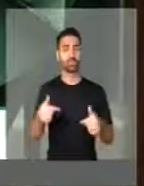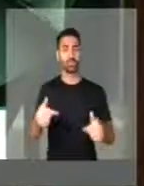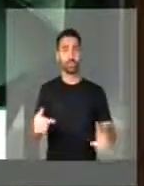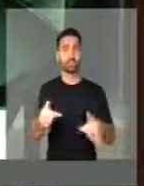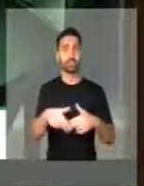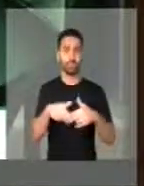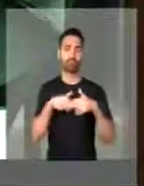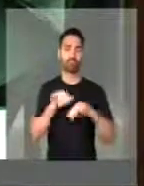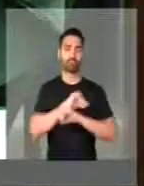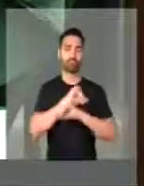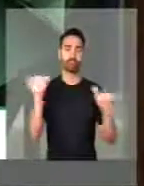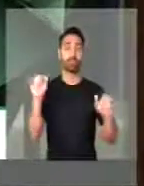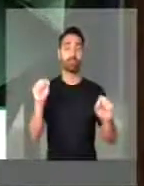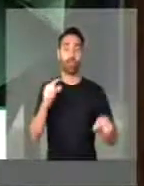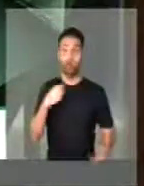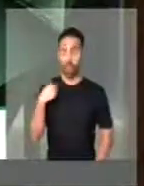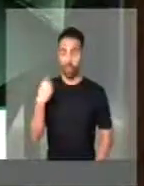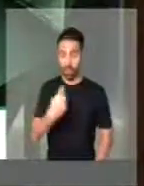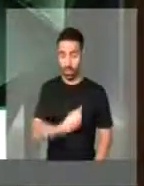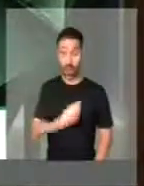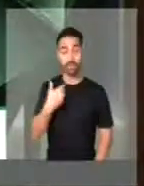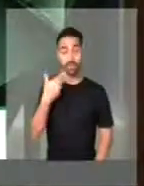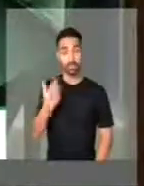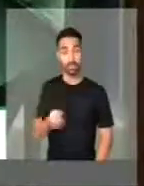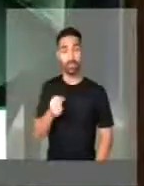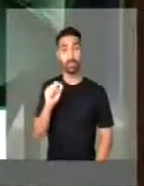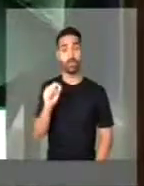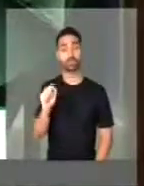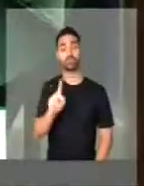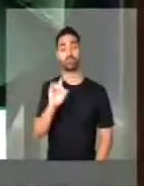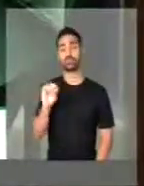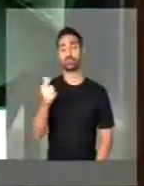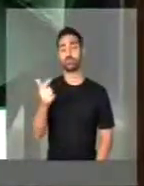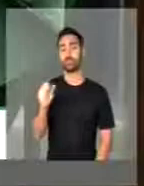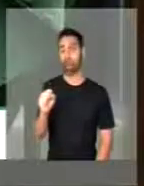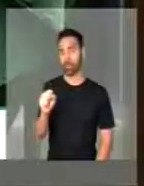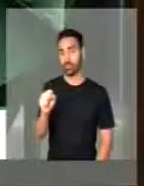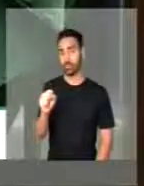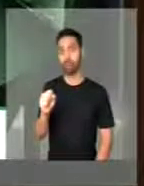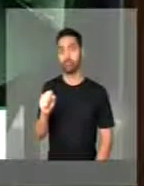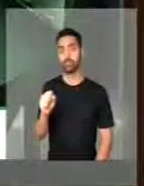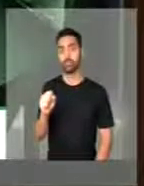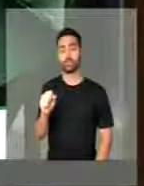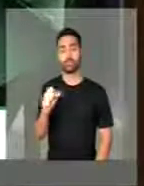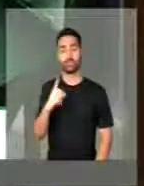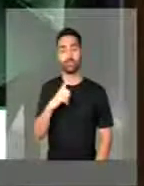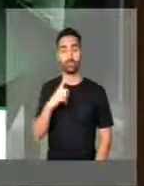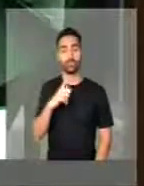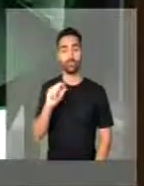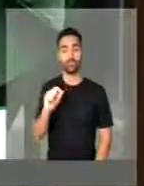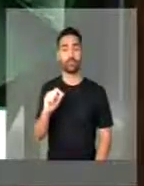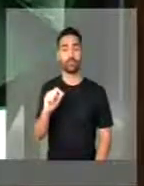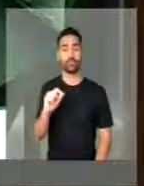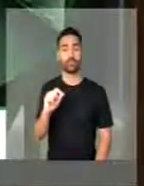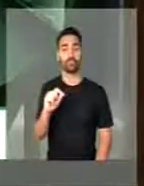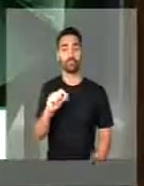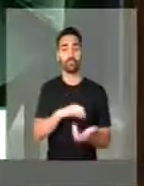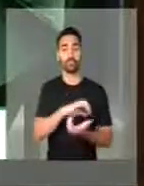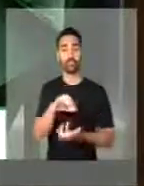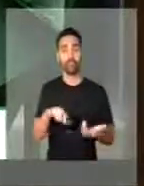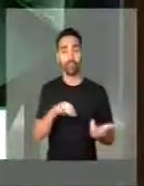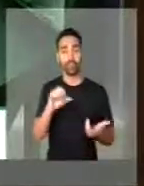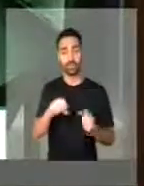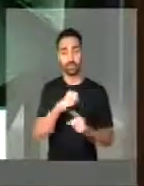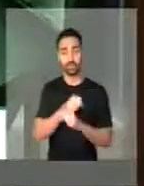digo, nós contaremos no dia 28 com a paralisação da sociedade